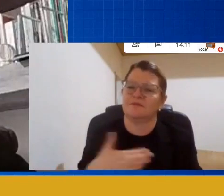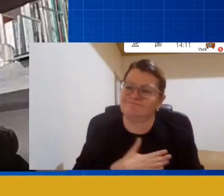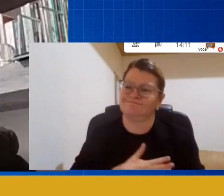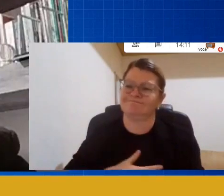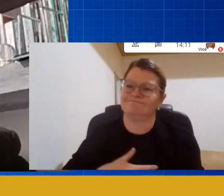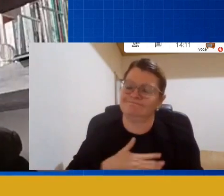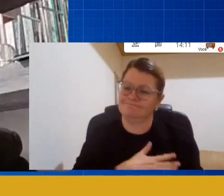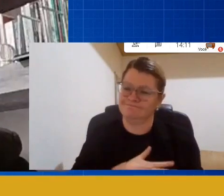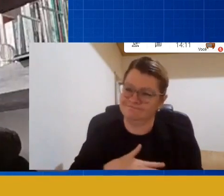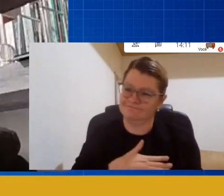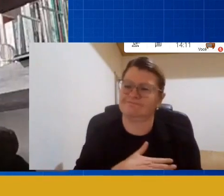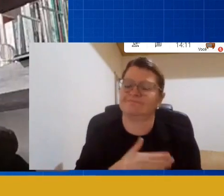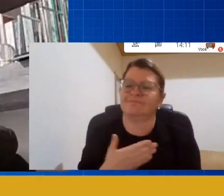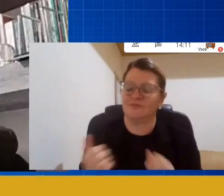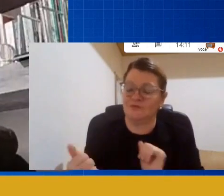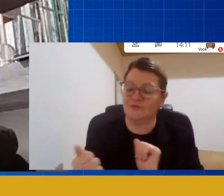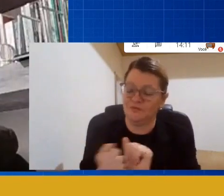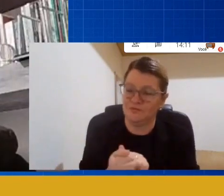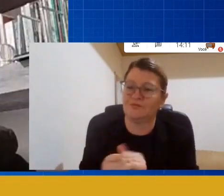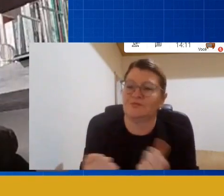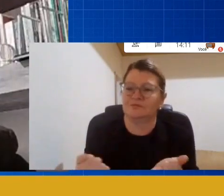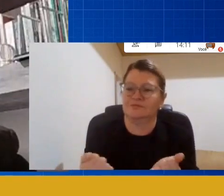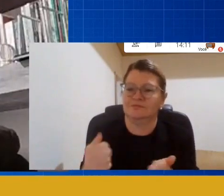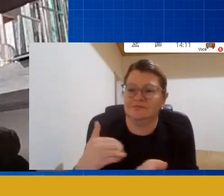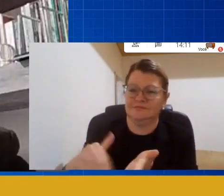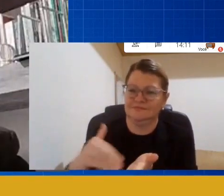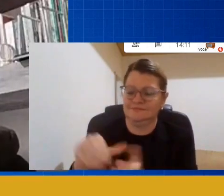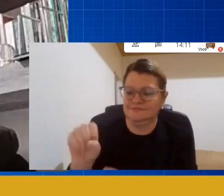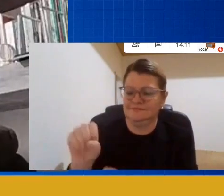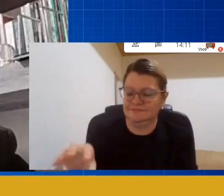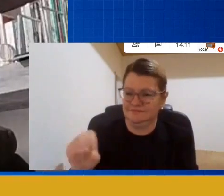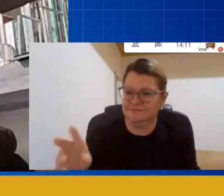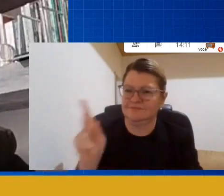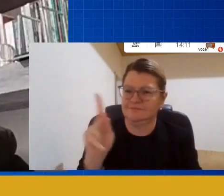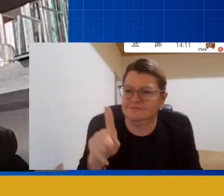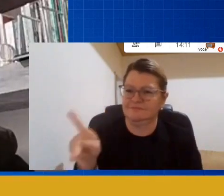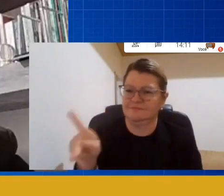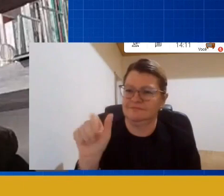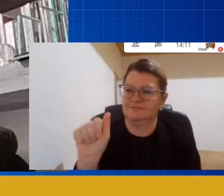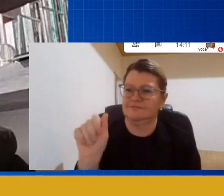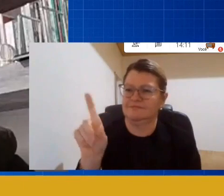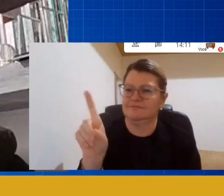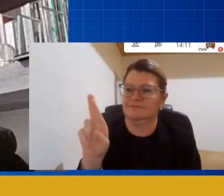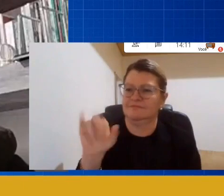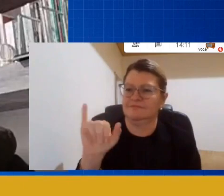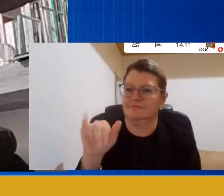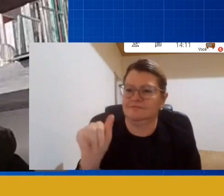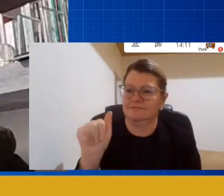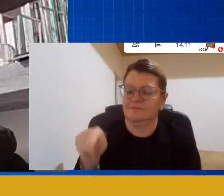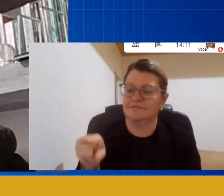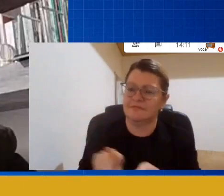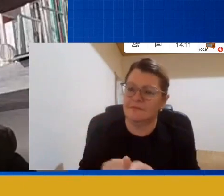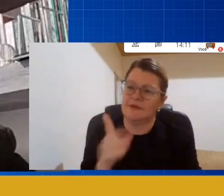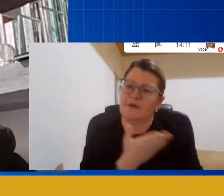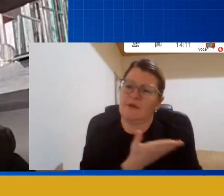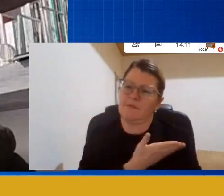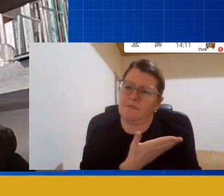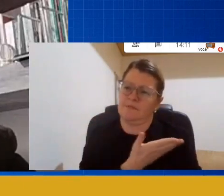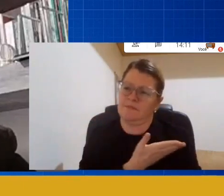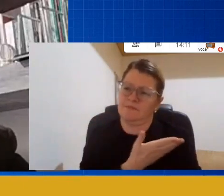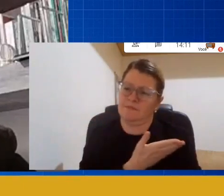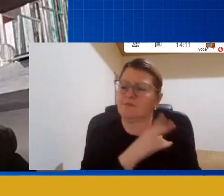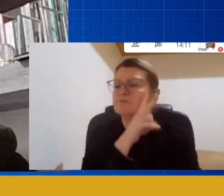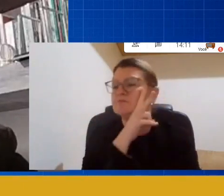educação, a Adriana, dividindo esse momento aí com os educadores, e com o meu grande amigo, Vicente Falcão, né? Uma